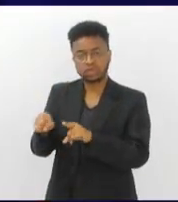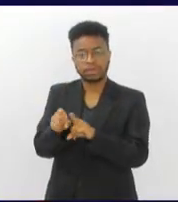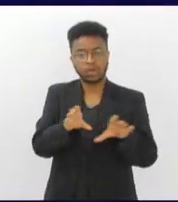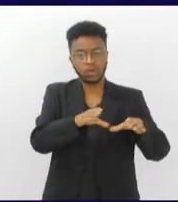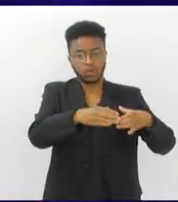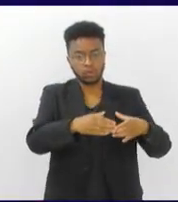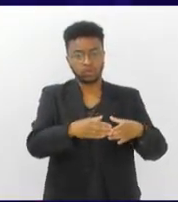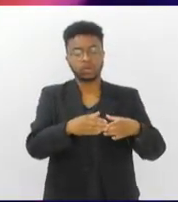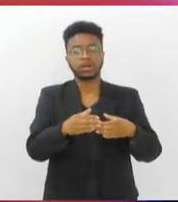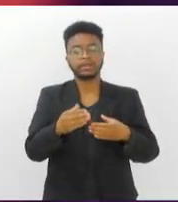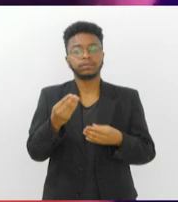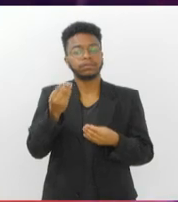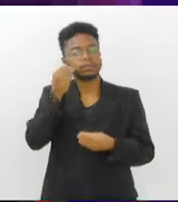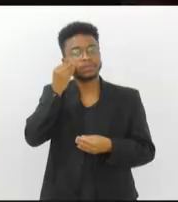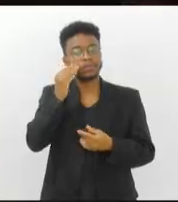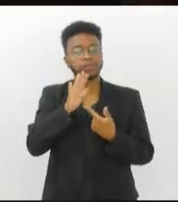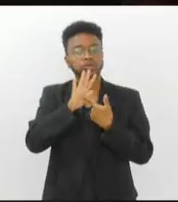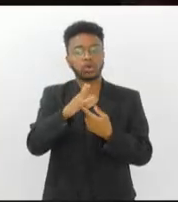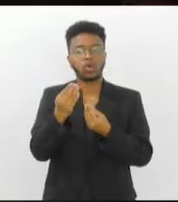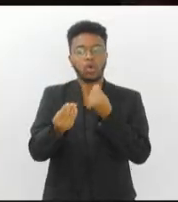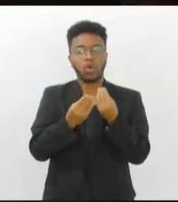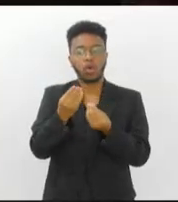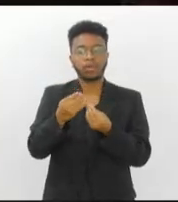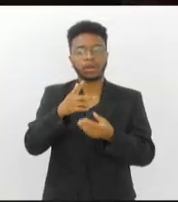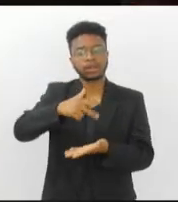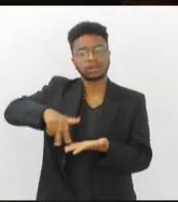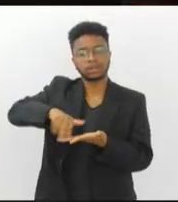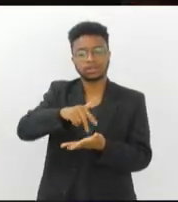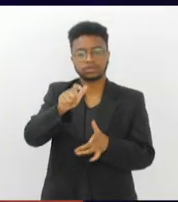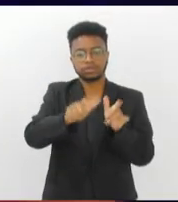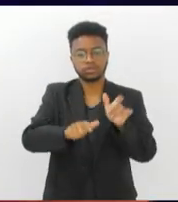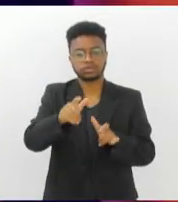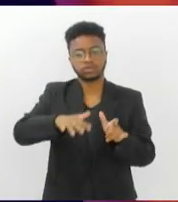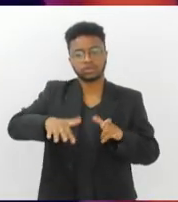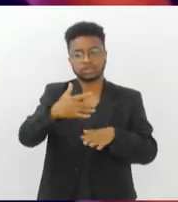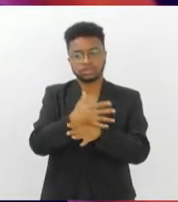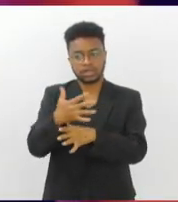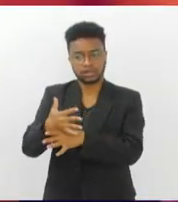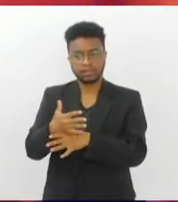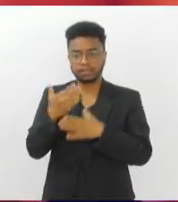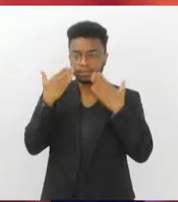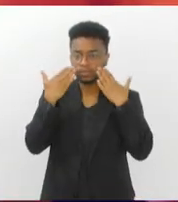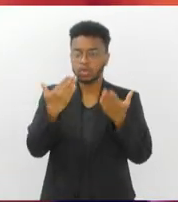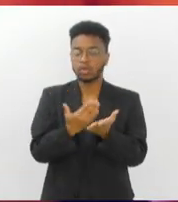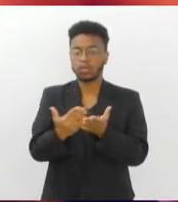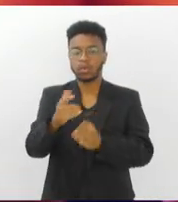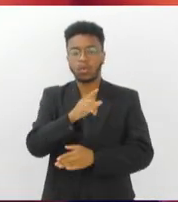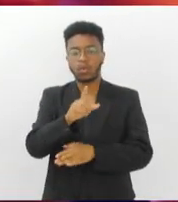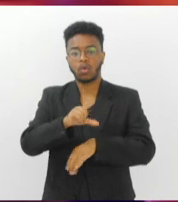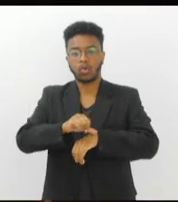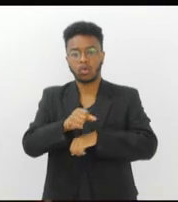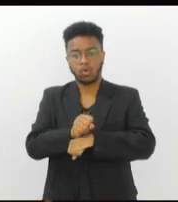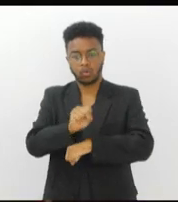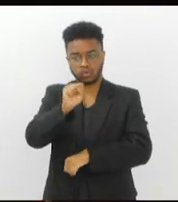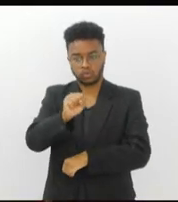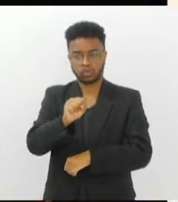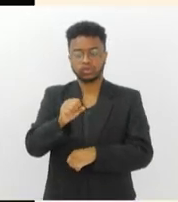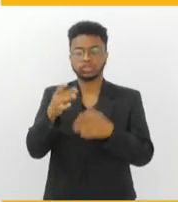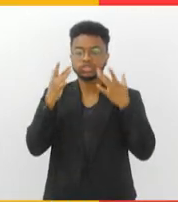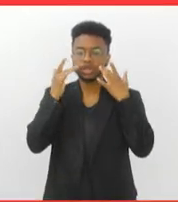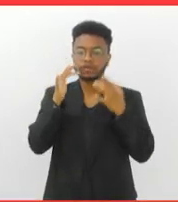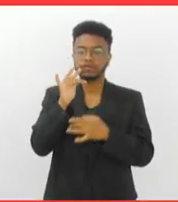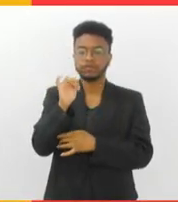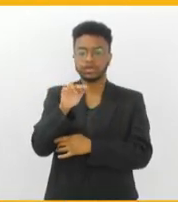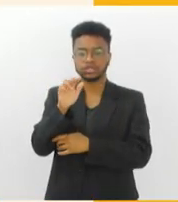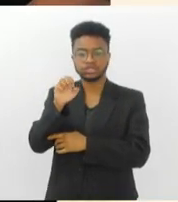existente nas interações das pessoas no meio urbano. A apresentação acontece às 8h da noite no Teatro Firs de Ansesi